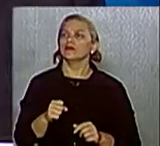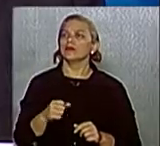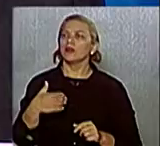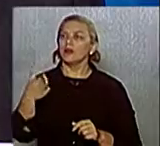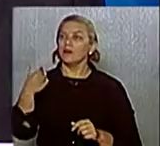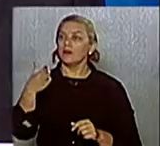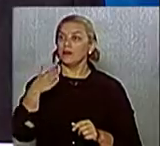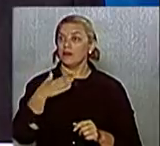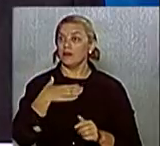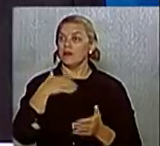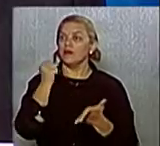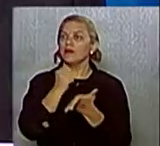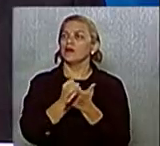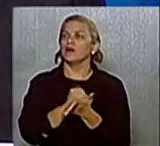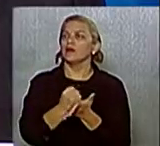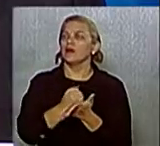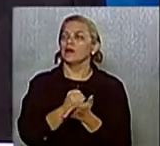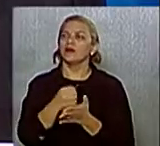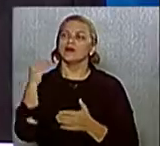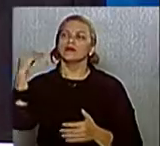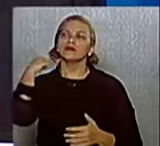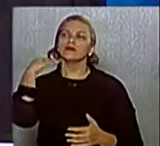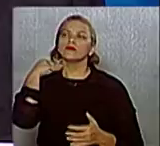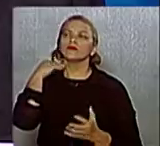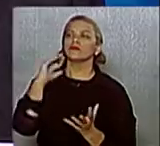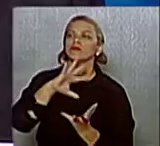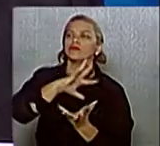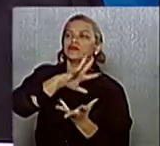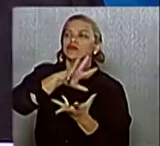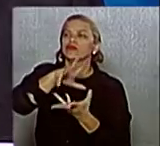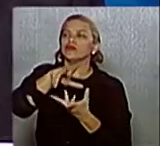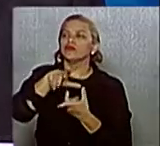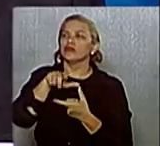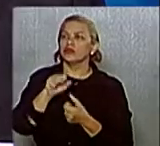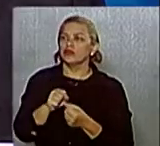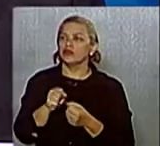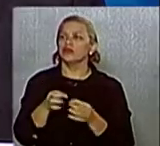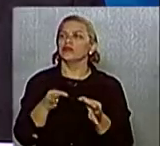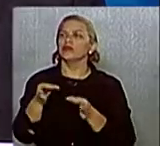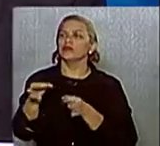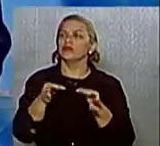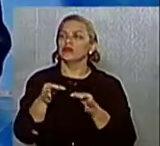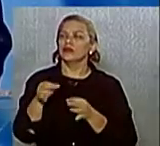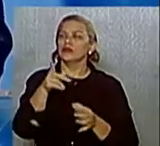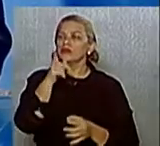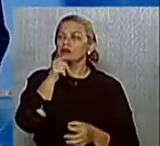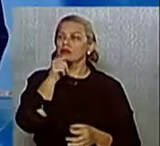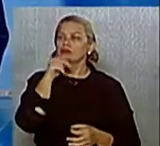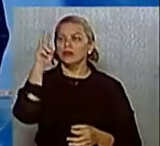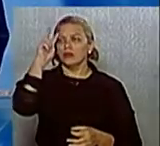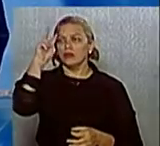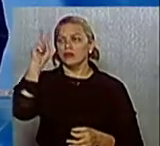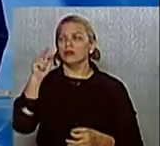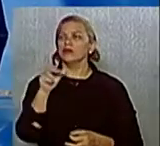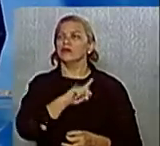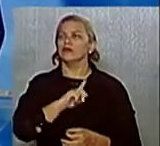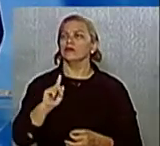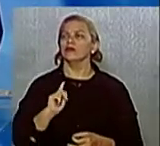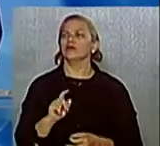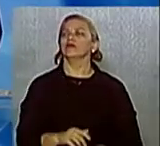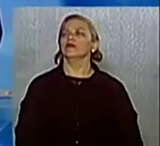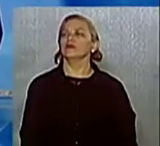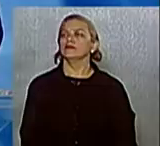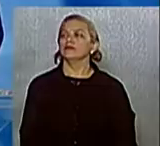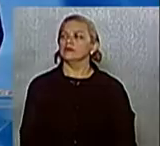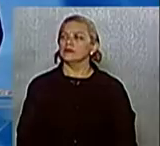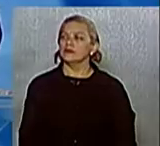registrada no Banco Mundial. Guaratinguetá fez história com o programa Produtor de Água. Tempo esgotado. O candidato, minuto para a tréplica do